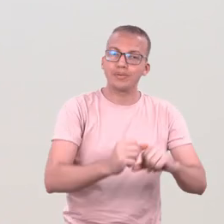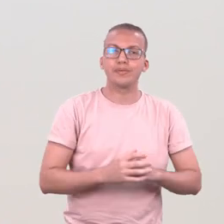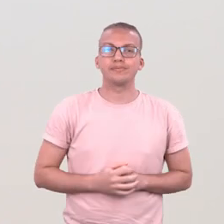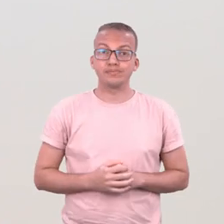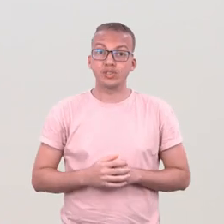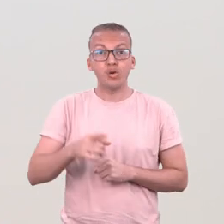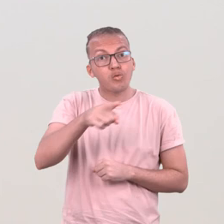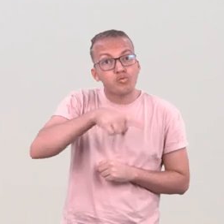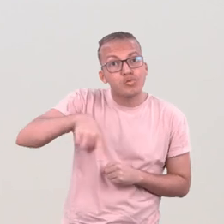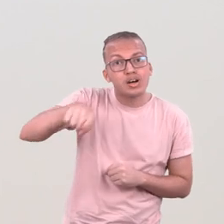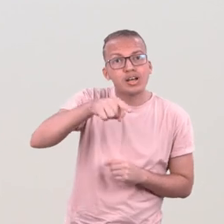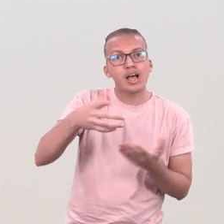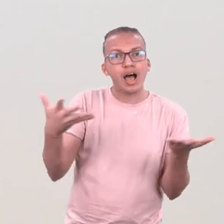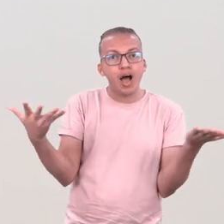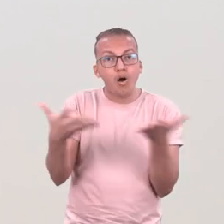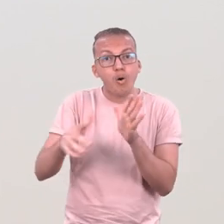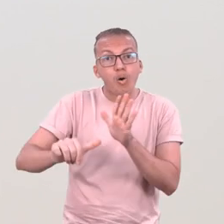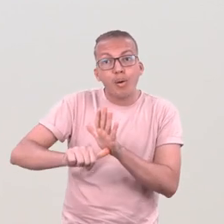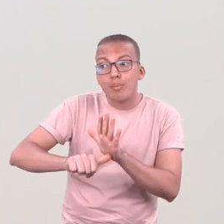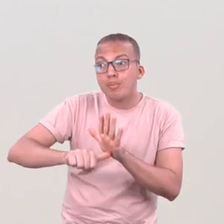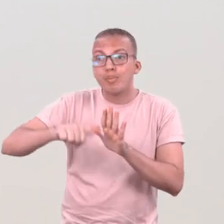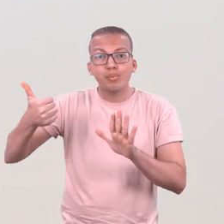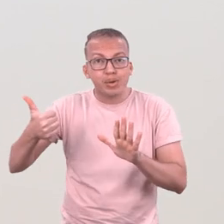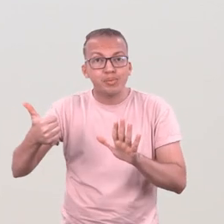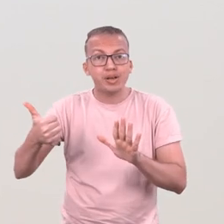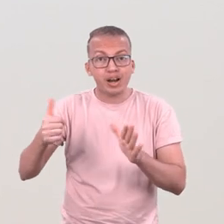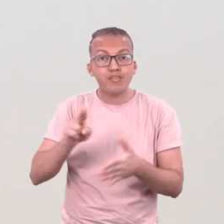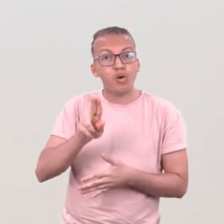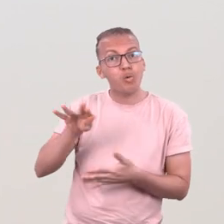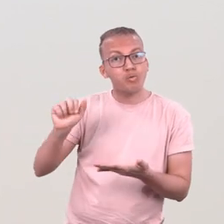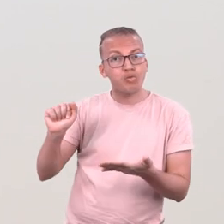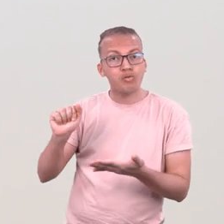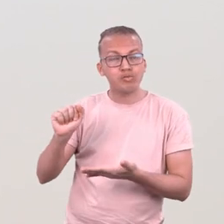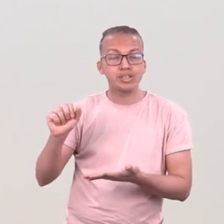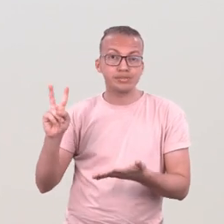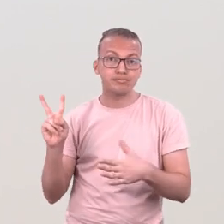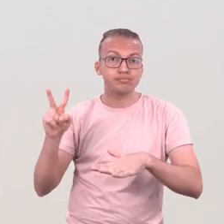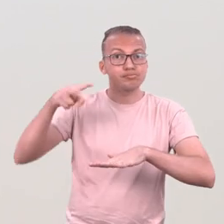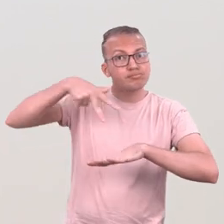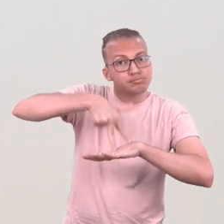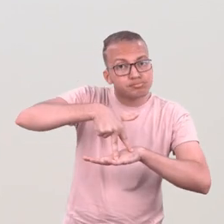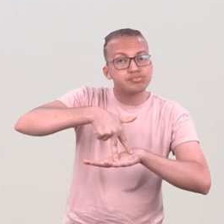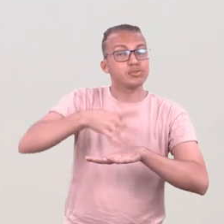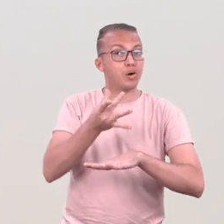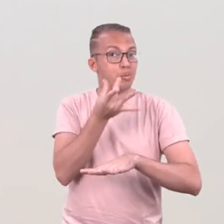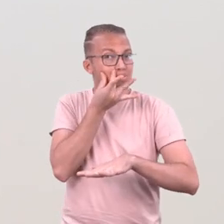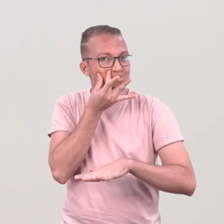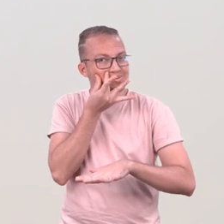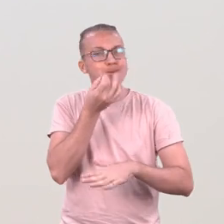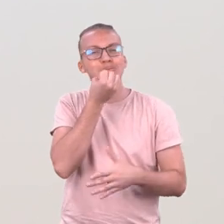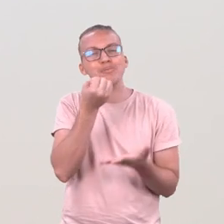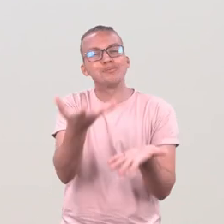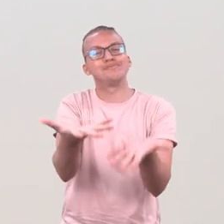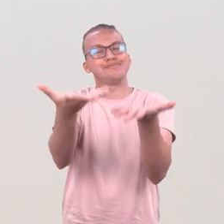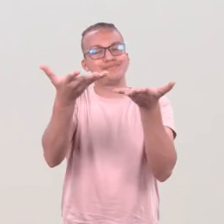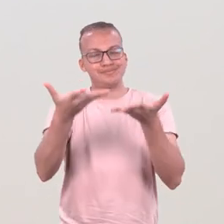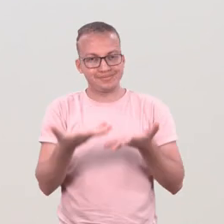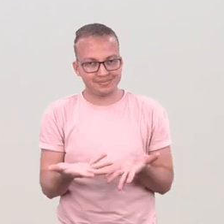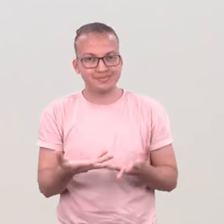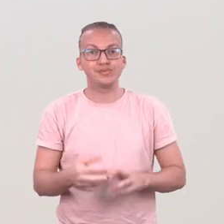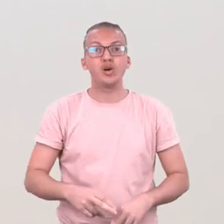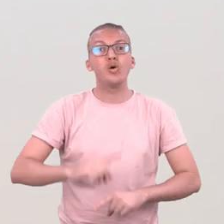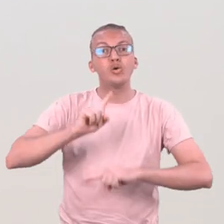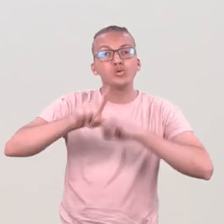pela primeira vez estão colocando os pés fisicamente na nossa universidade. Sejam muito bem